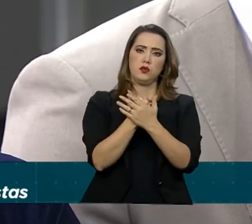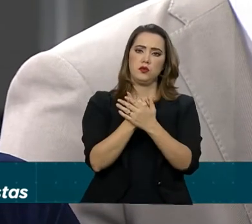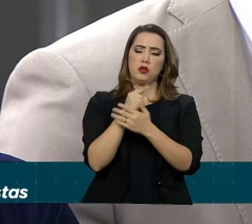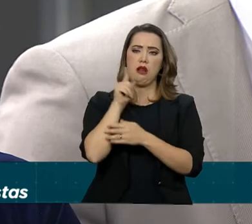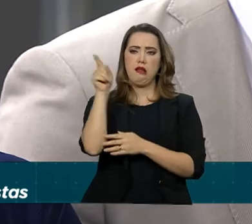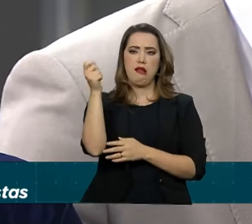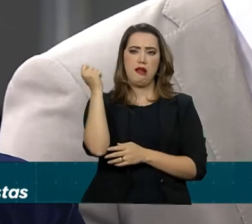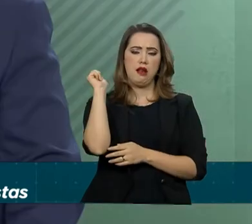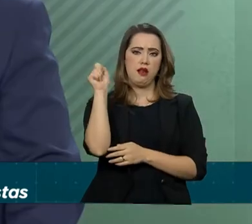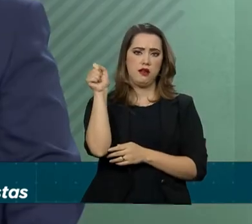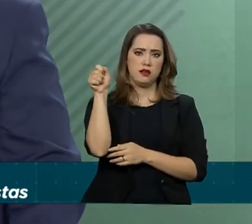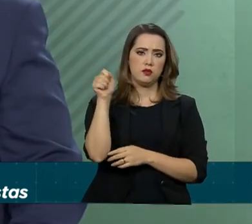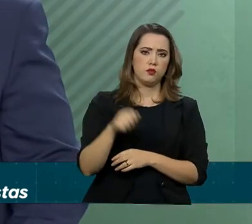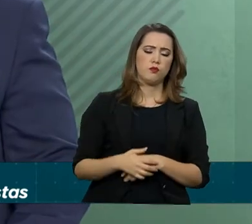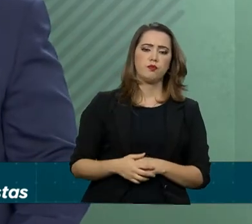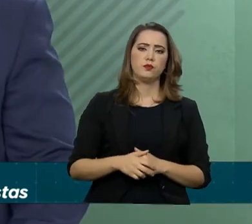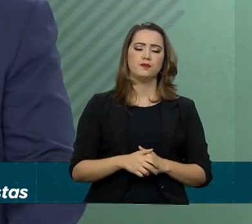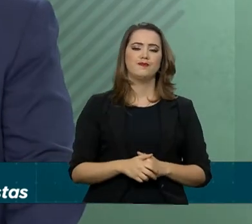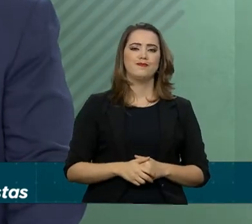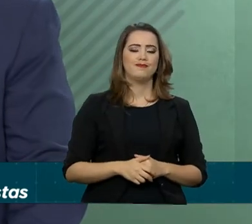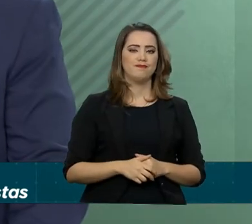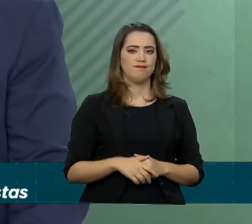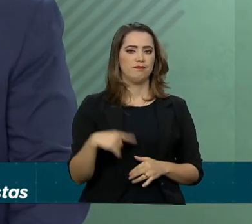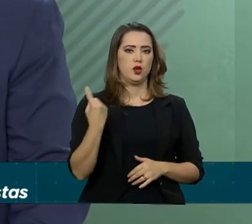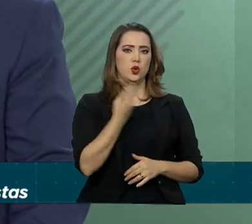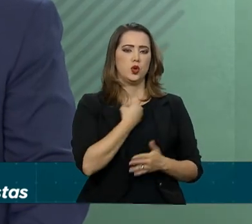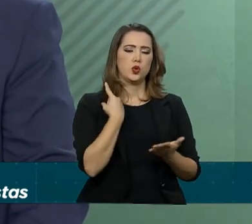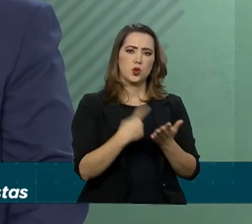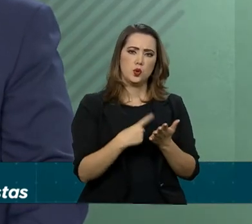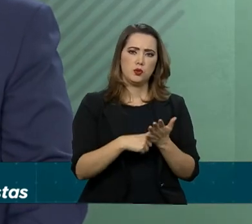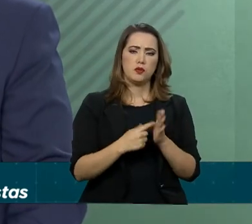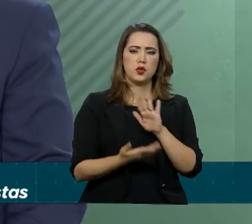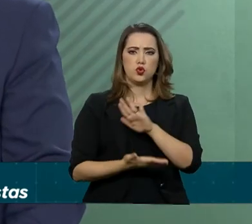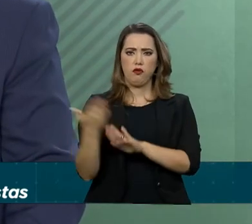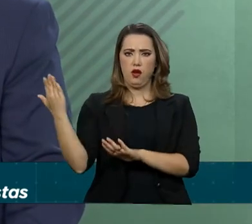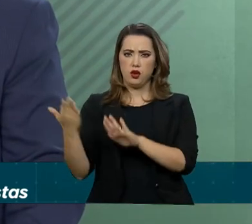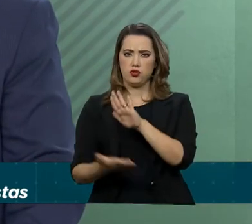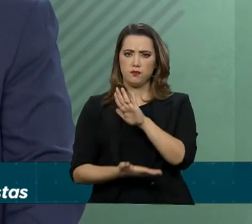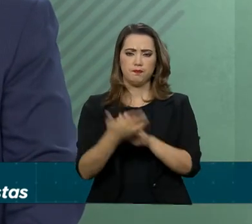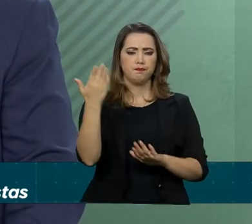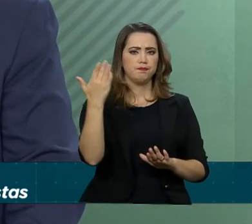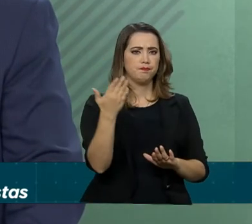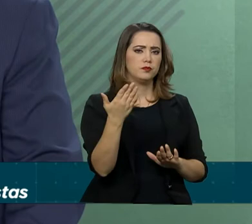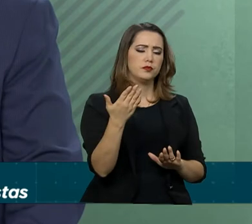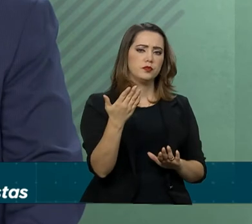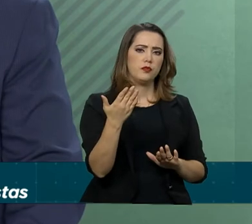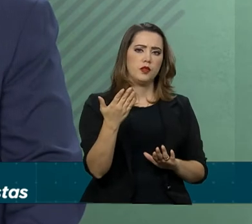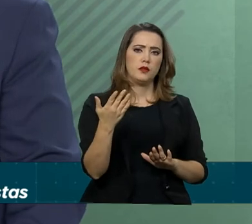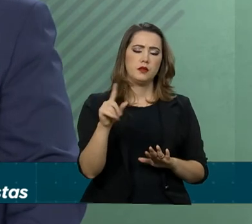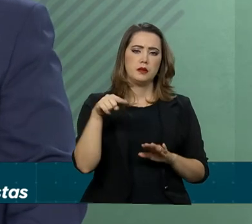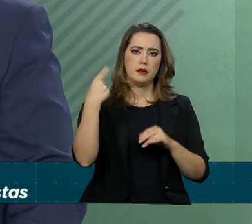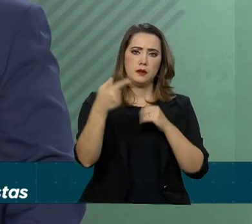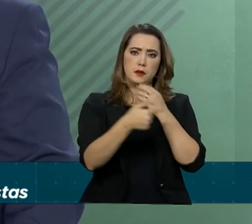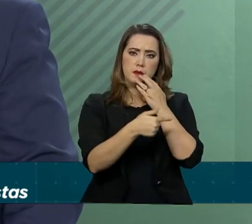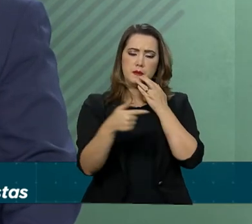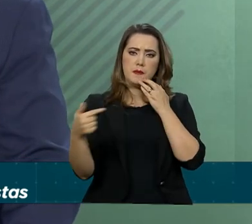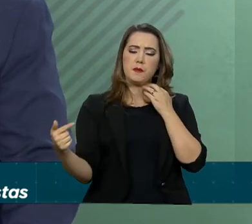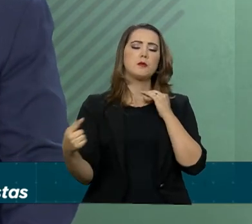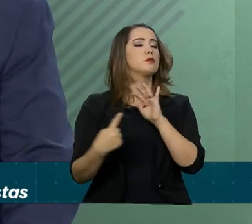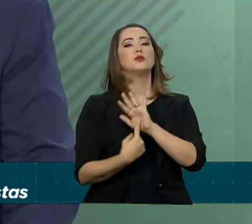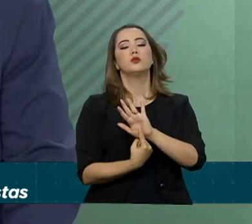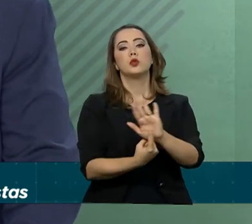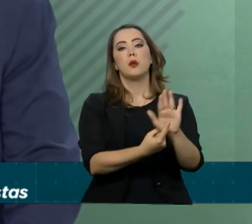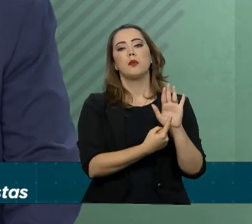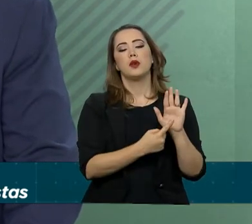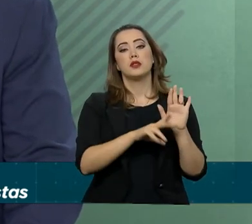Argentina. A nossa agenda de viagens da próxima semana indica,